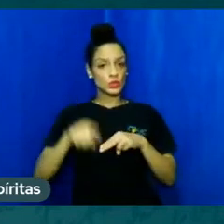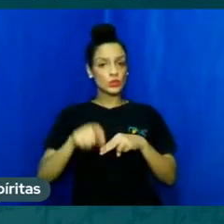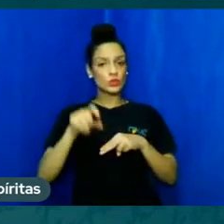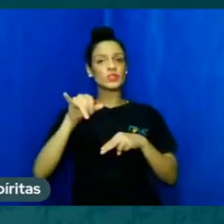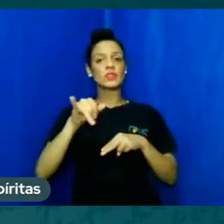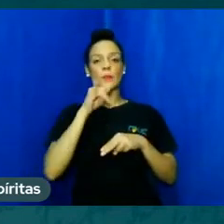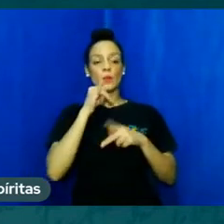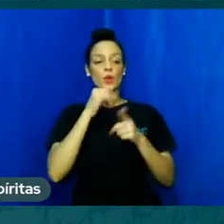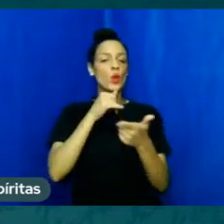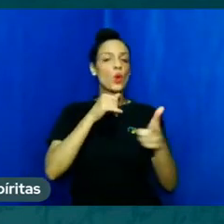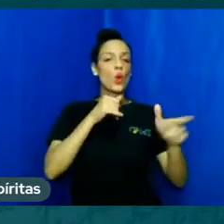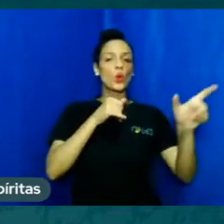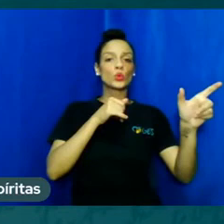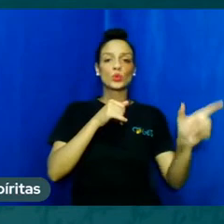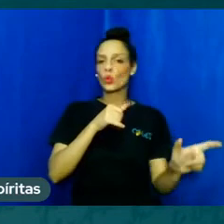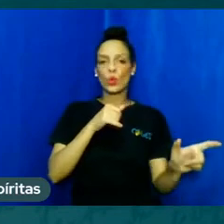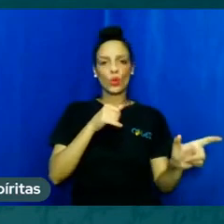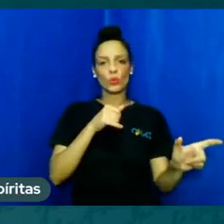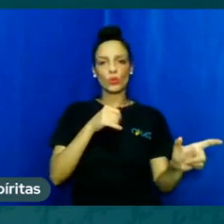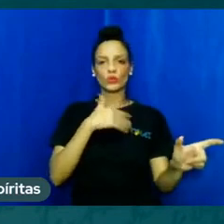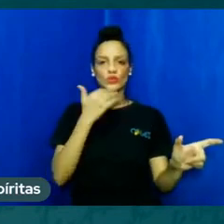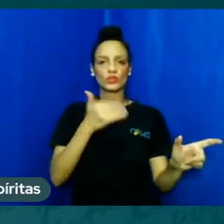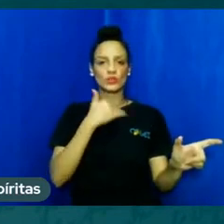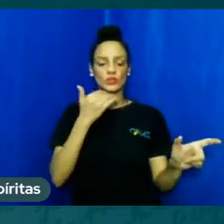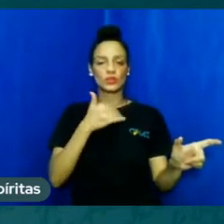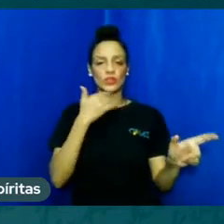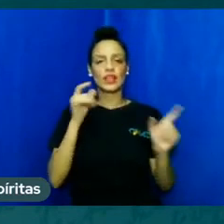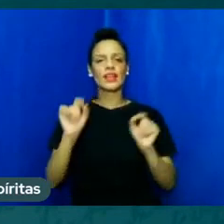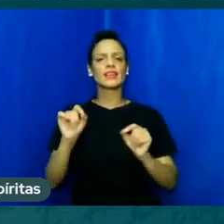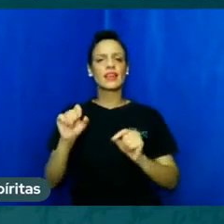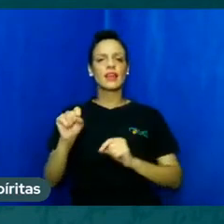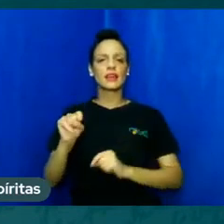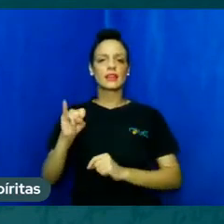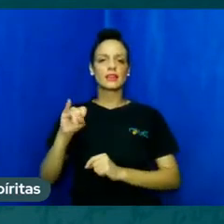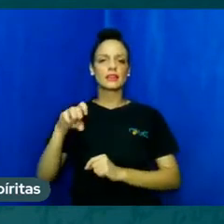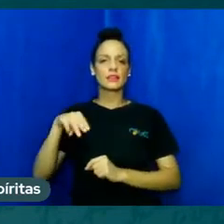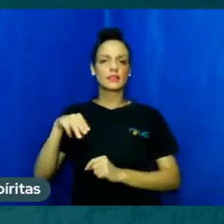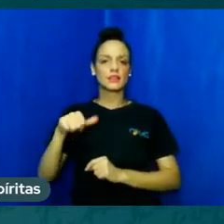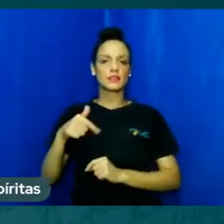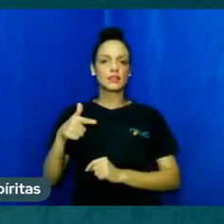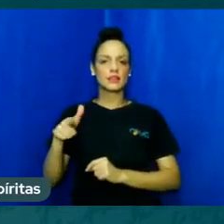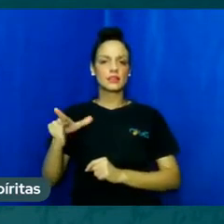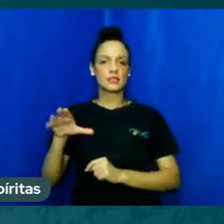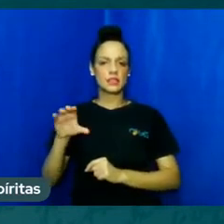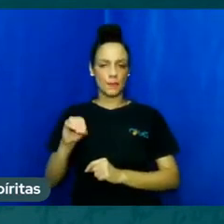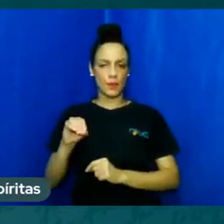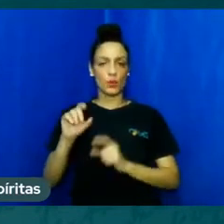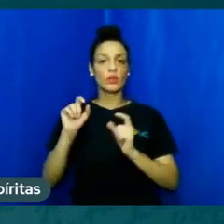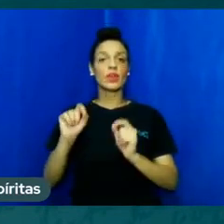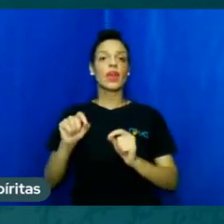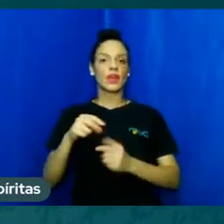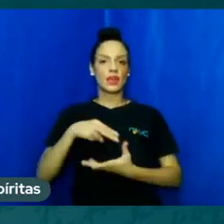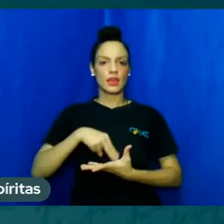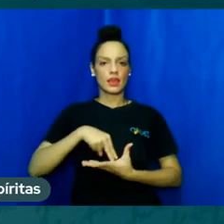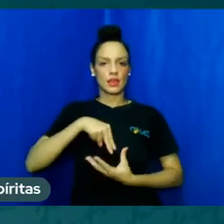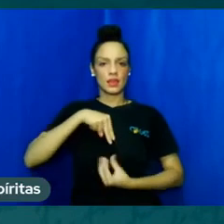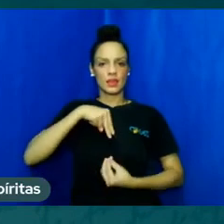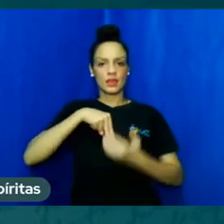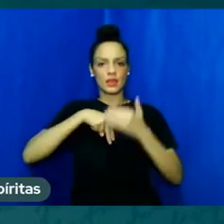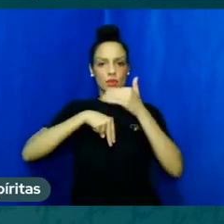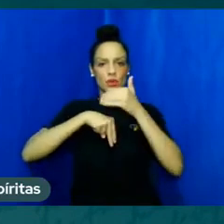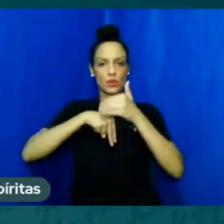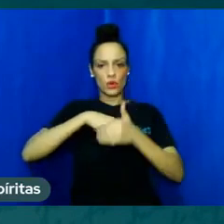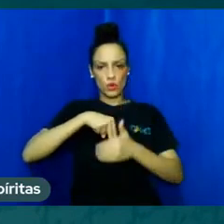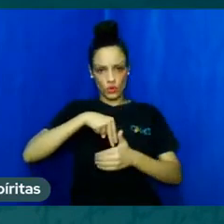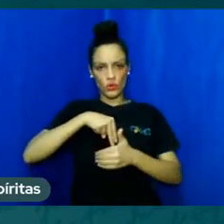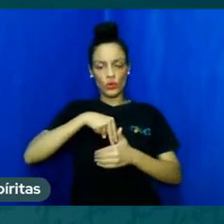O Simão é a junção desse corpo, dessa feição, que, graças a Deus, um dia pode ser melhorada,